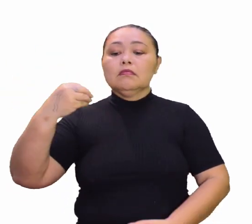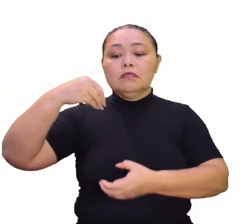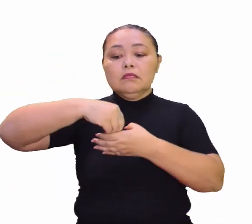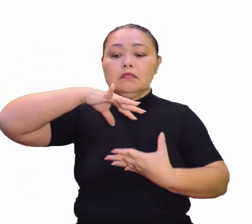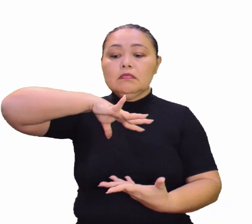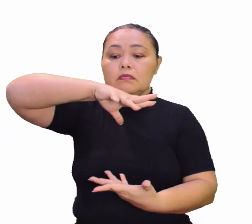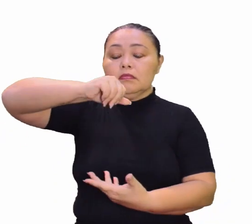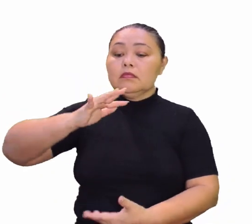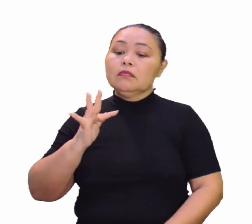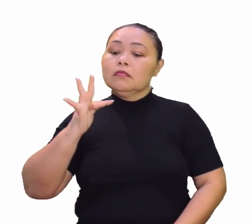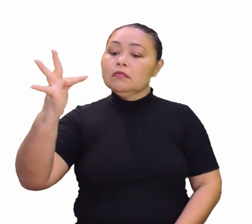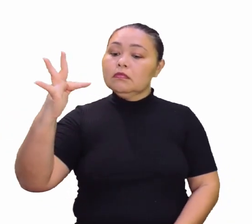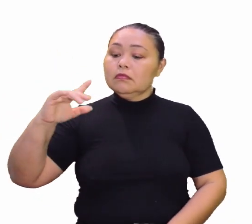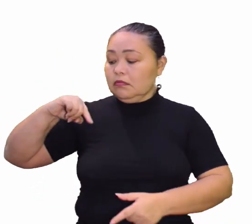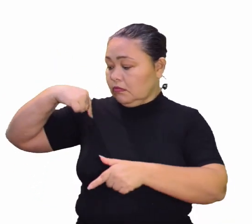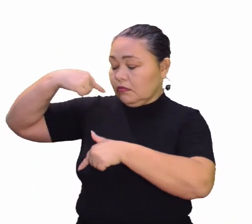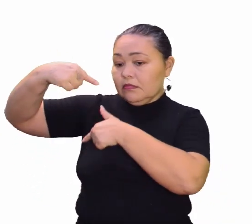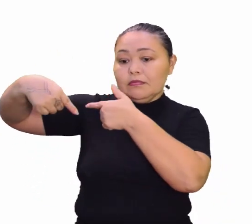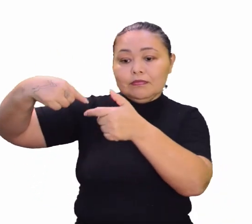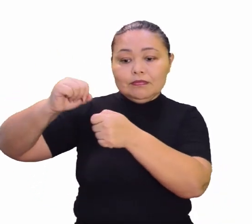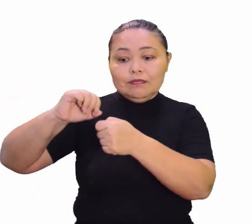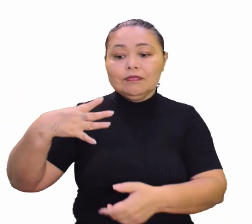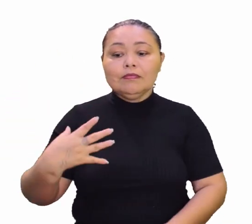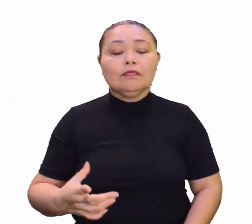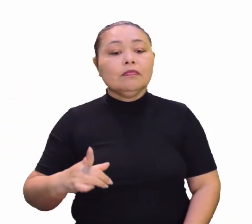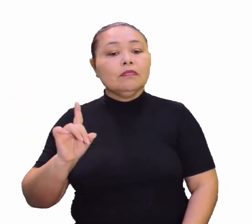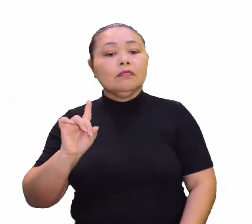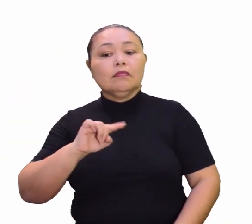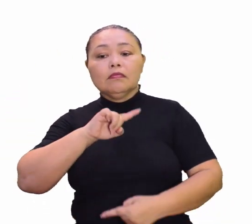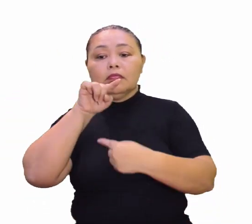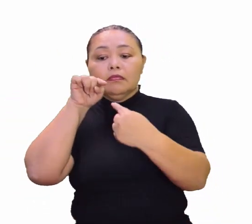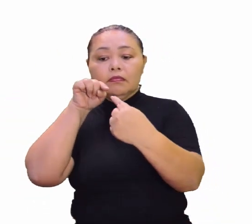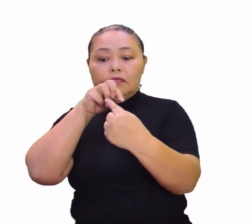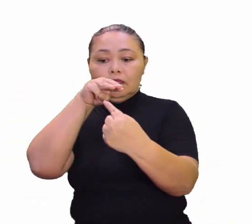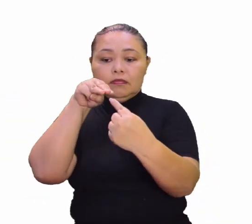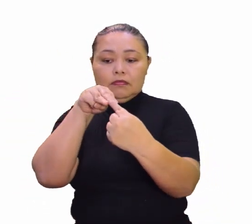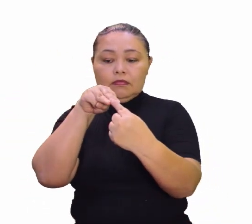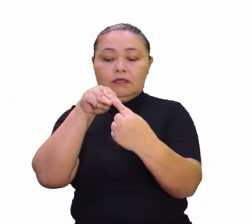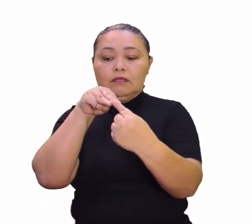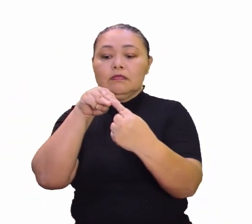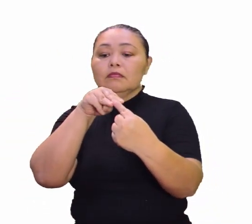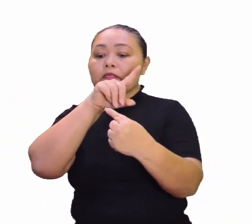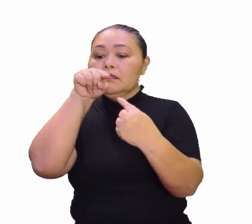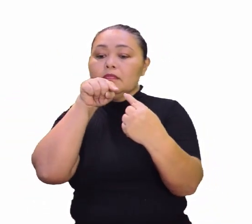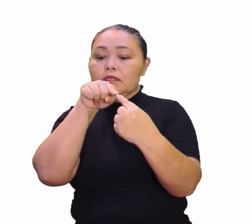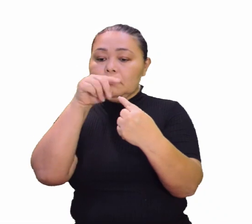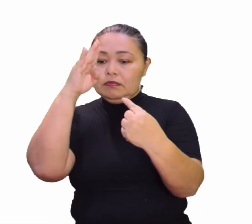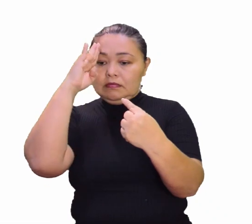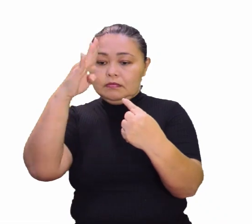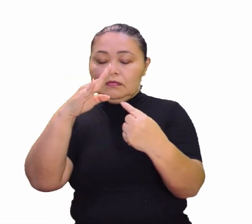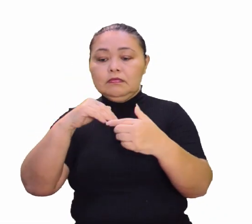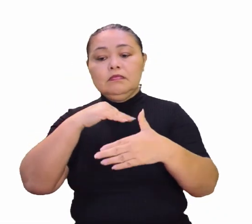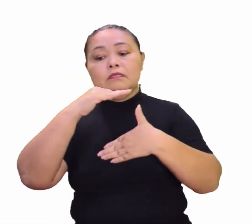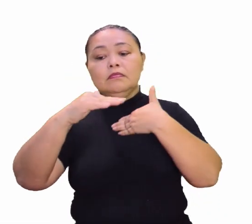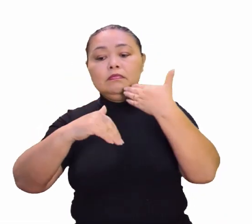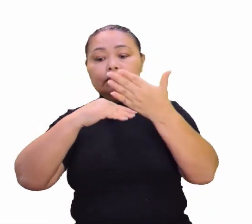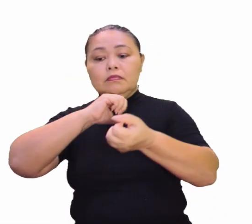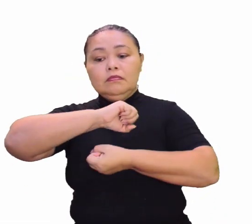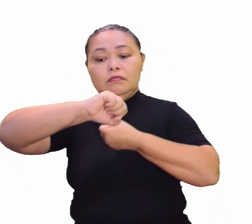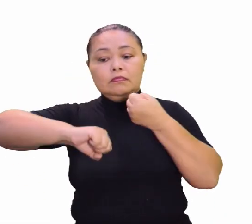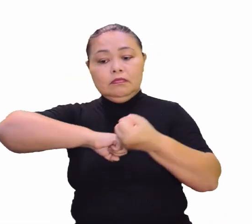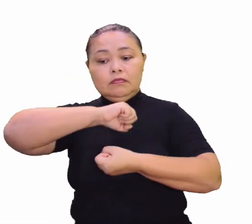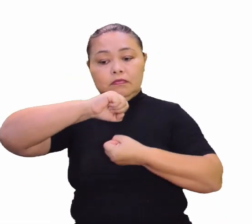Tudo isso aí, voltado para a meta principal, objetivo principal, que é o desenvolvimento